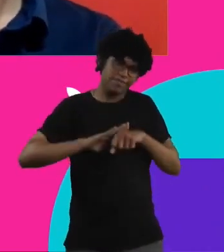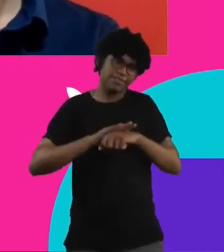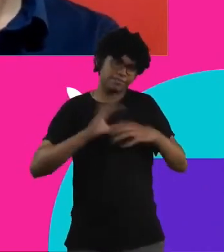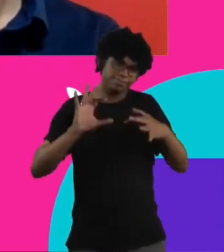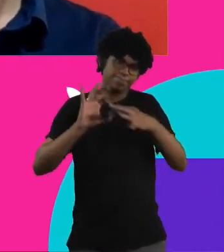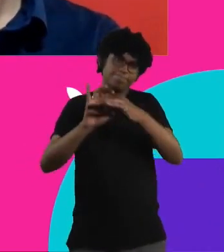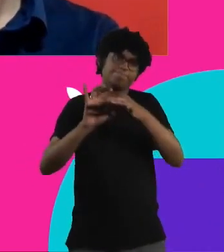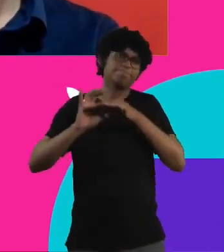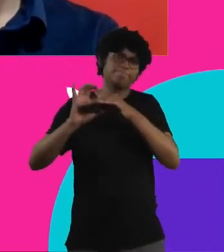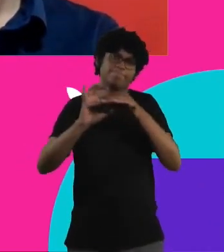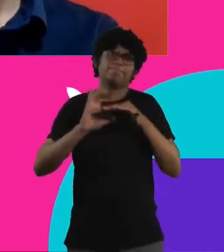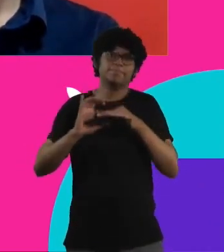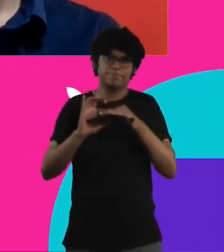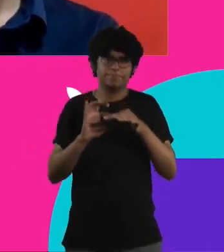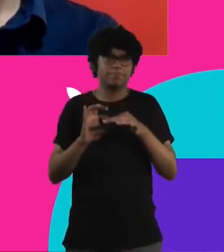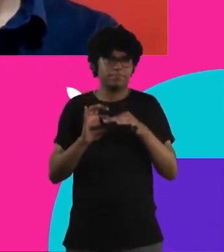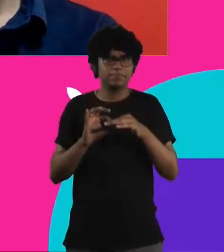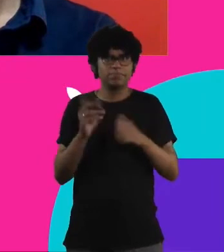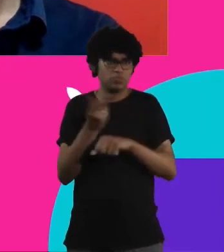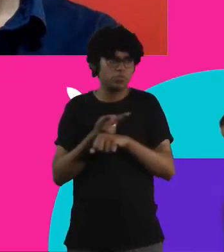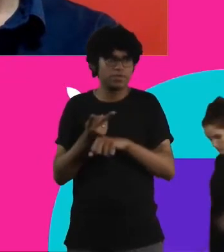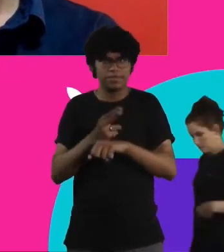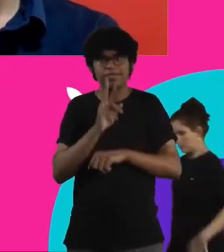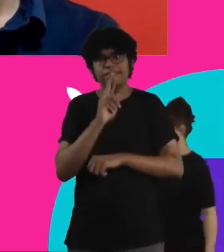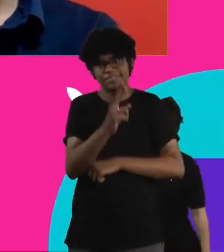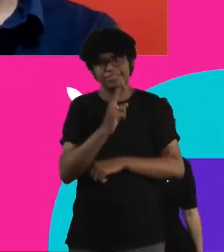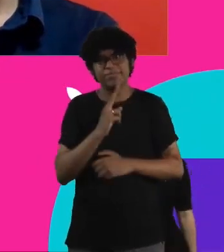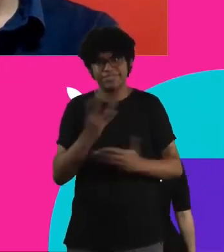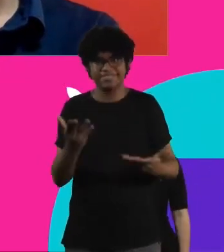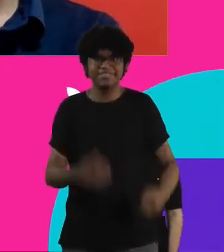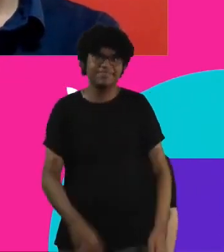unirmos pra buscar respostas com relação a isso né